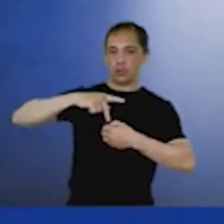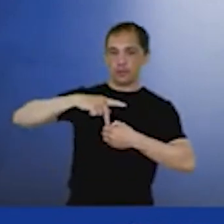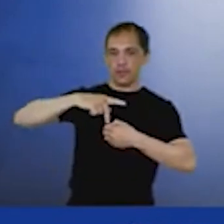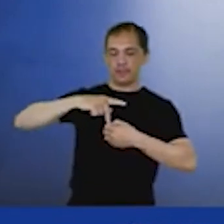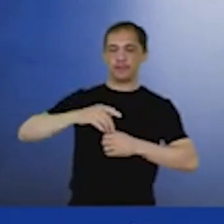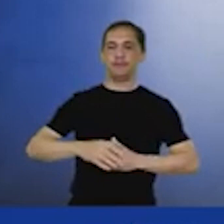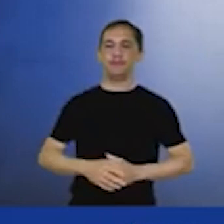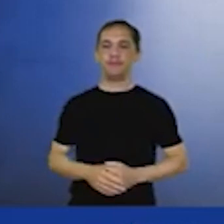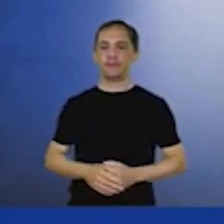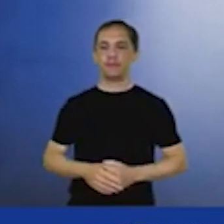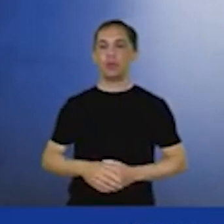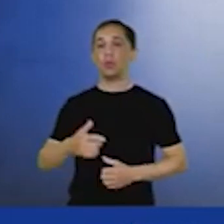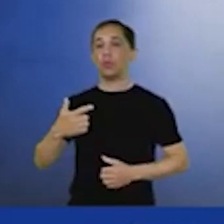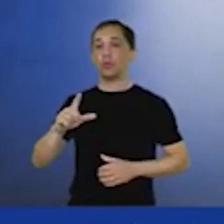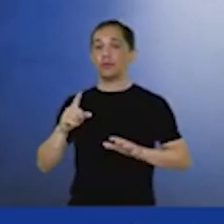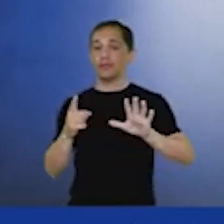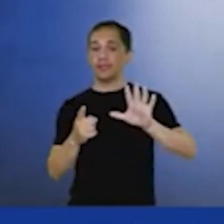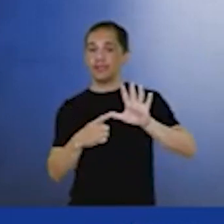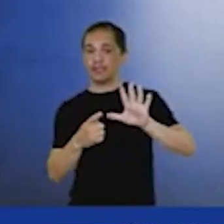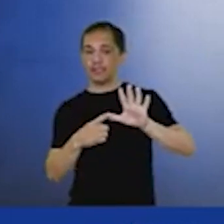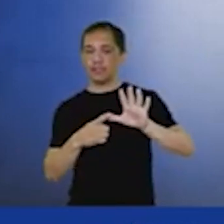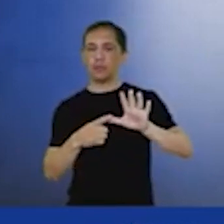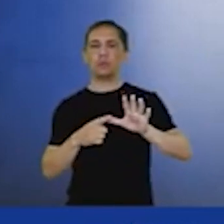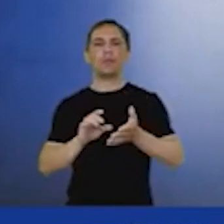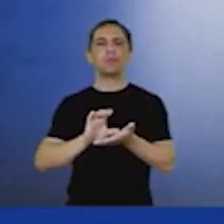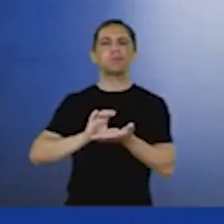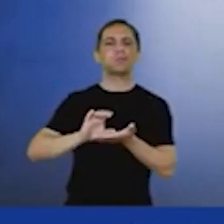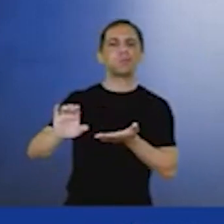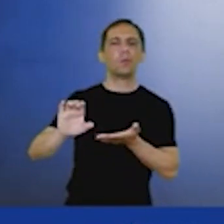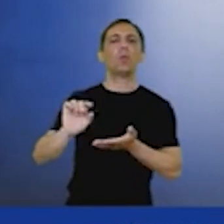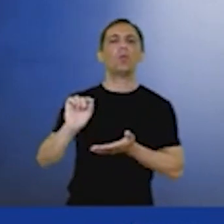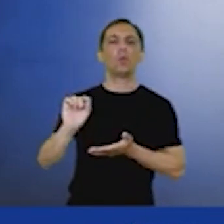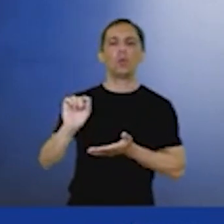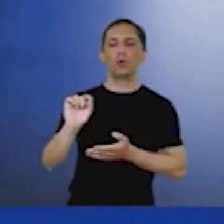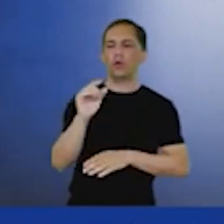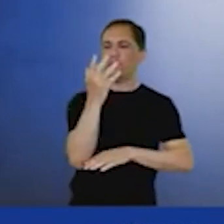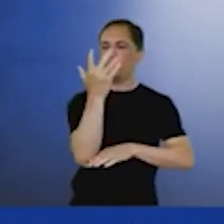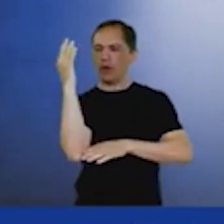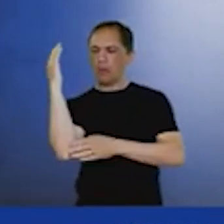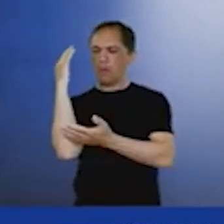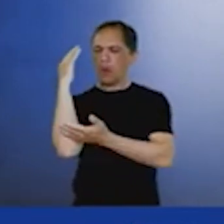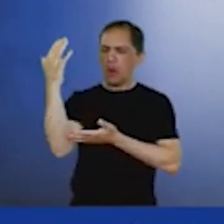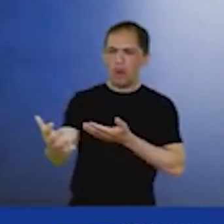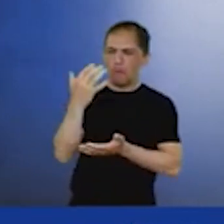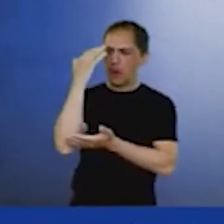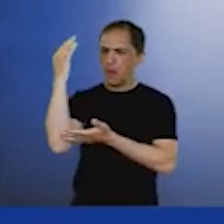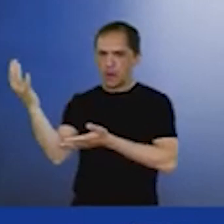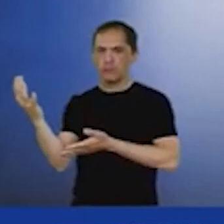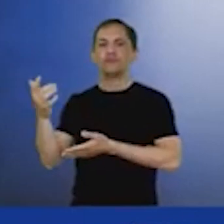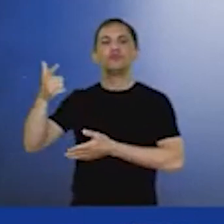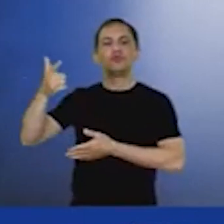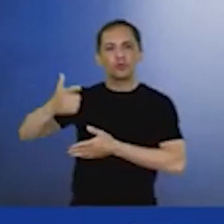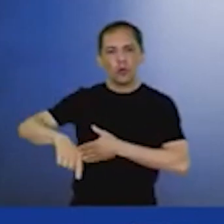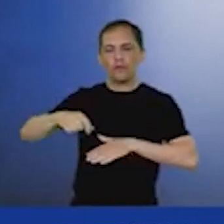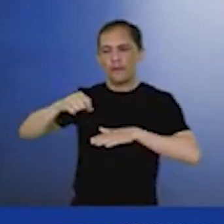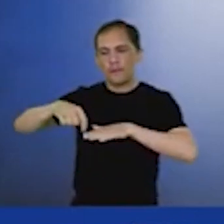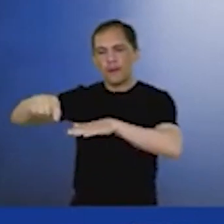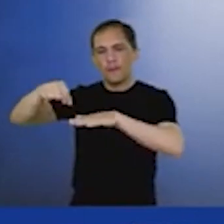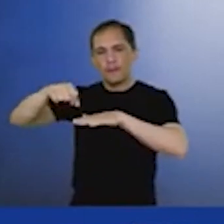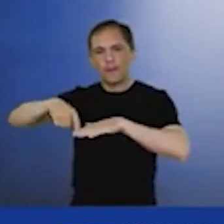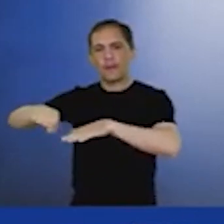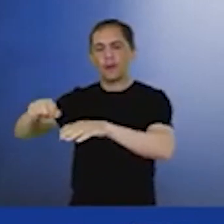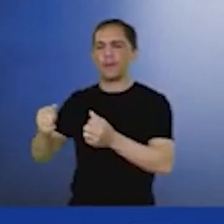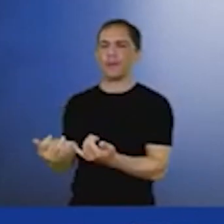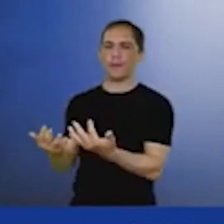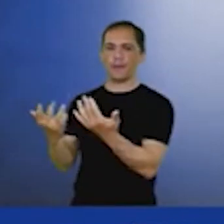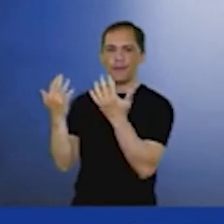o nosso investimento em preservação e restauração de florestas, a chamada solução com base na natureza. A